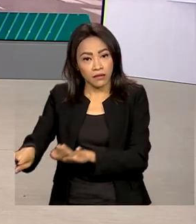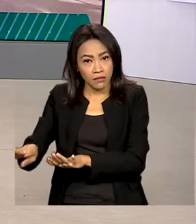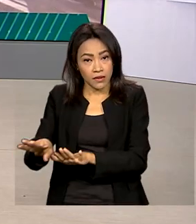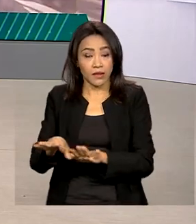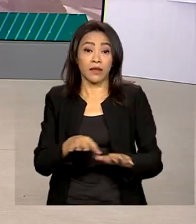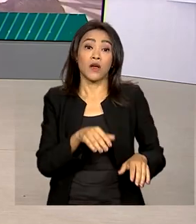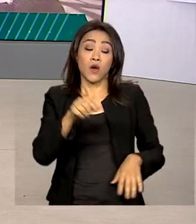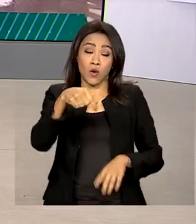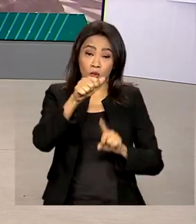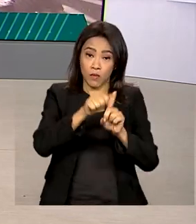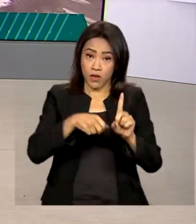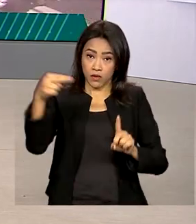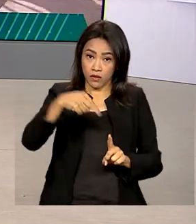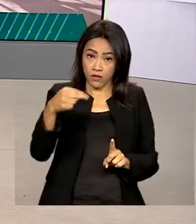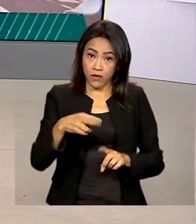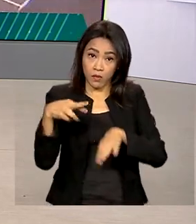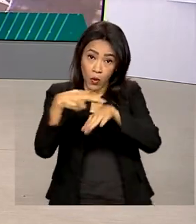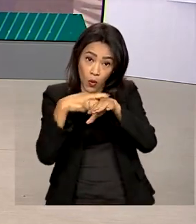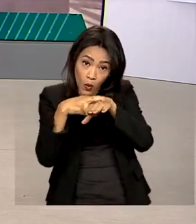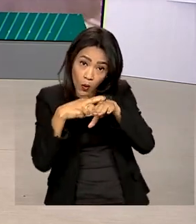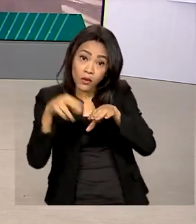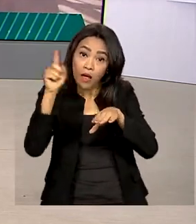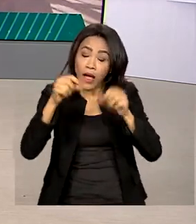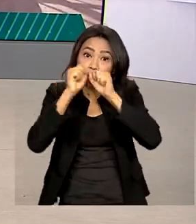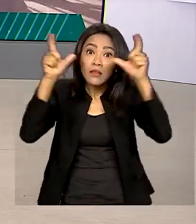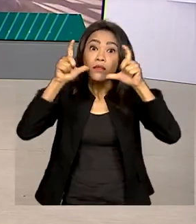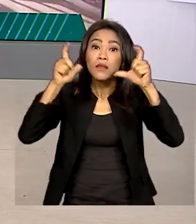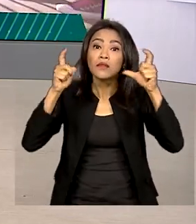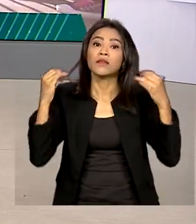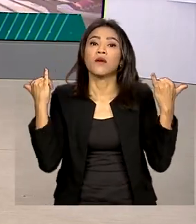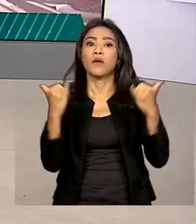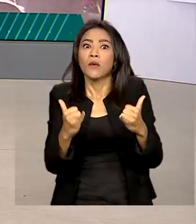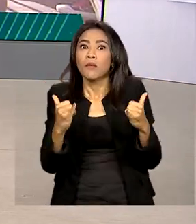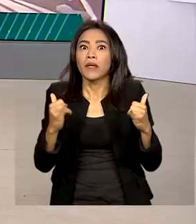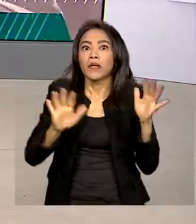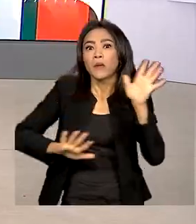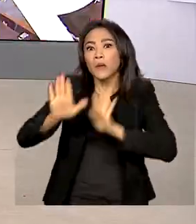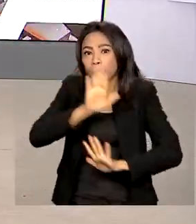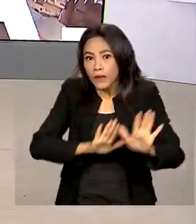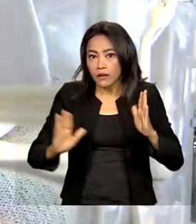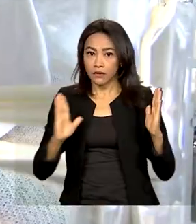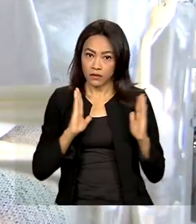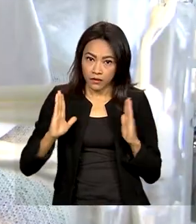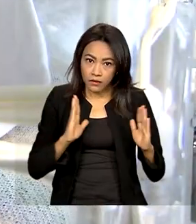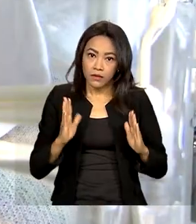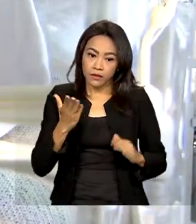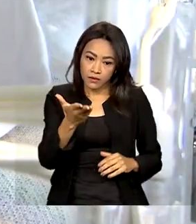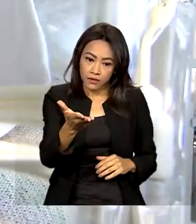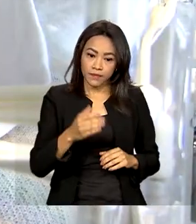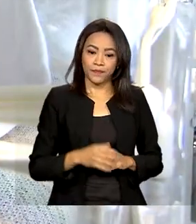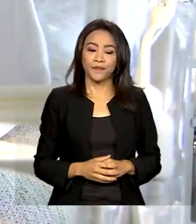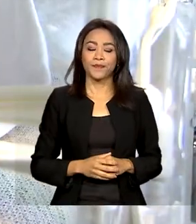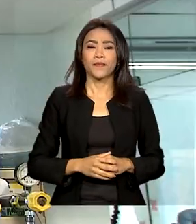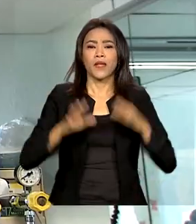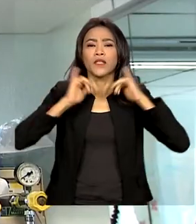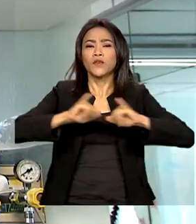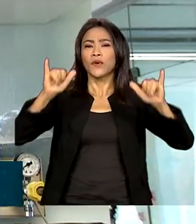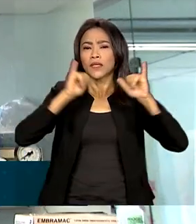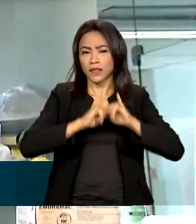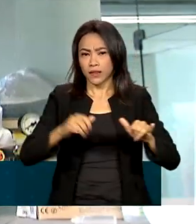escolhido para chamar a atenção sobre cuidados e prevenção da prematuridade. A campanha de